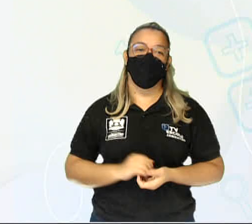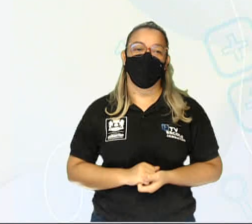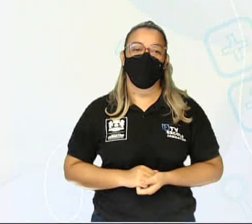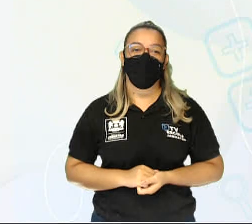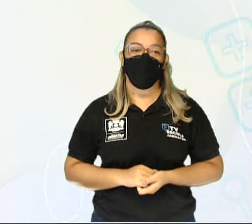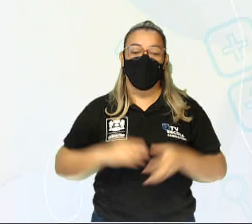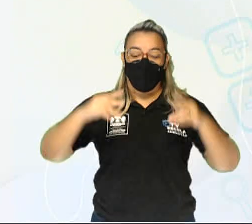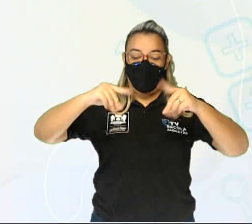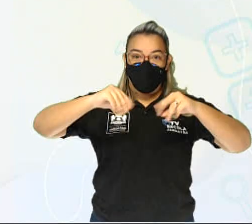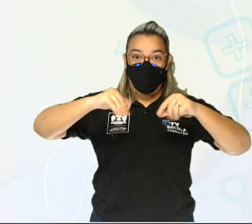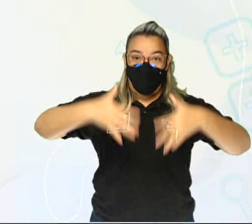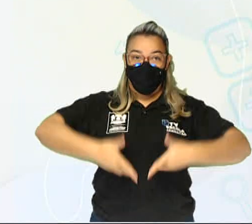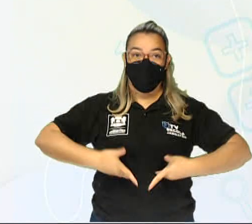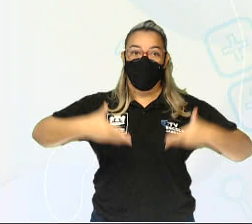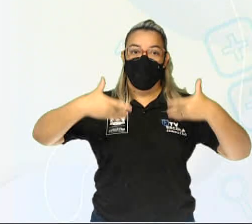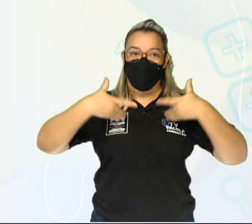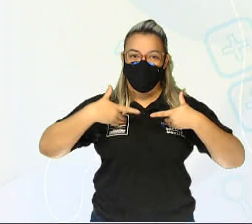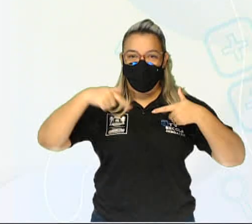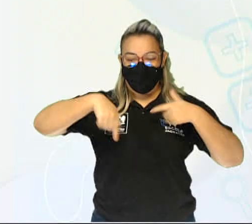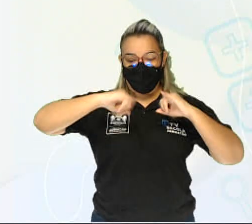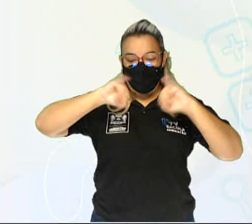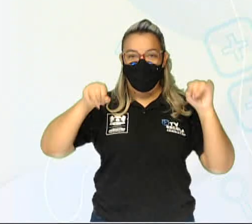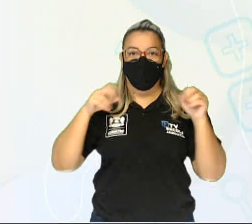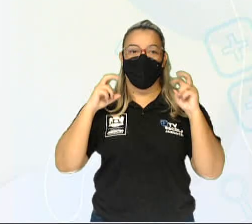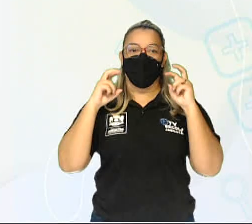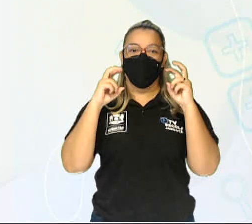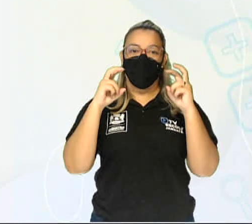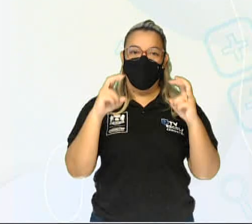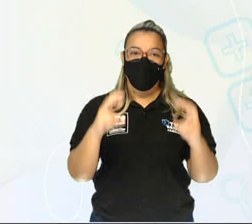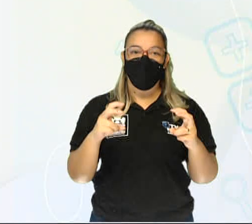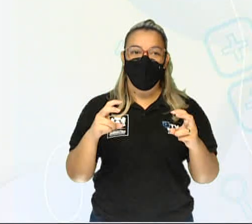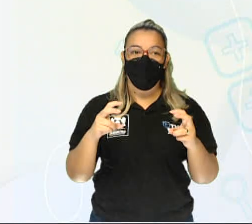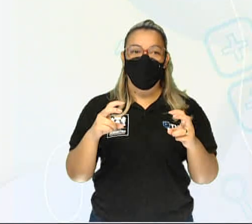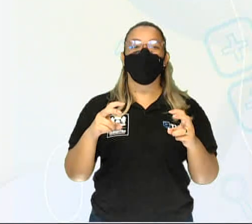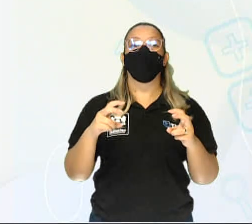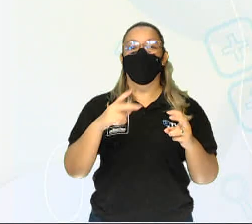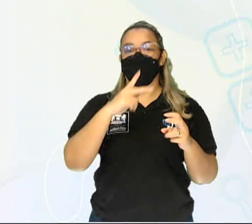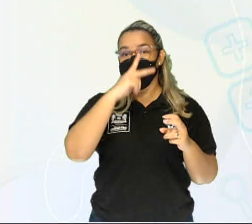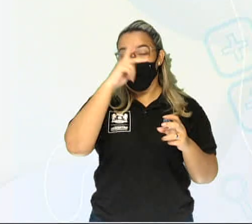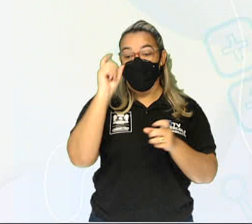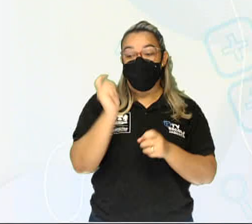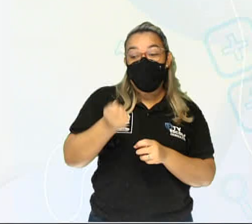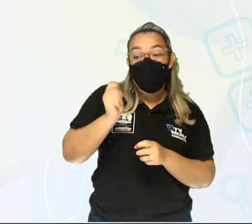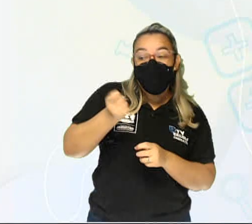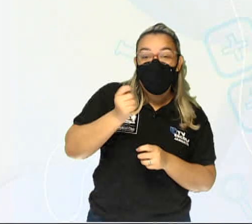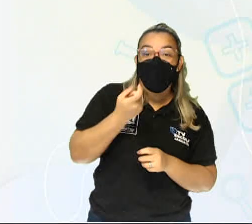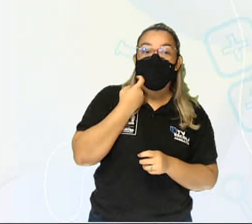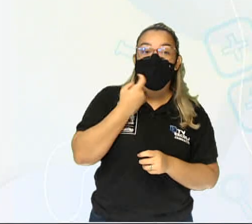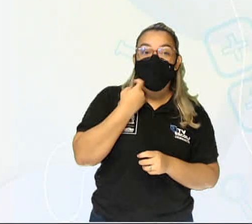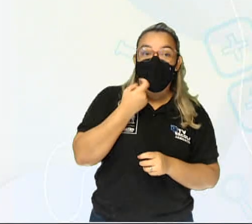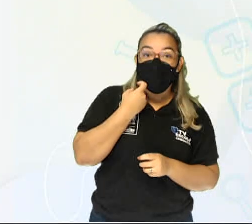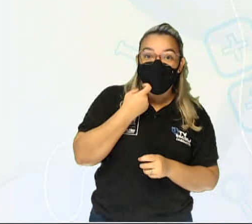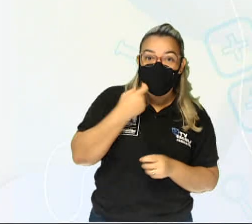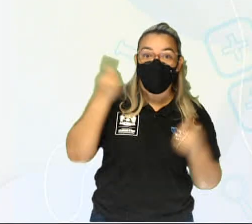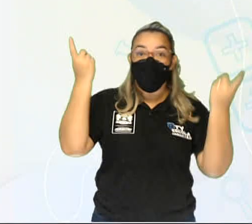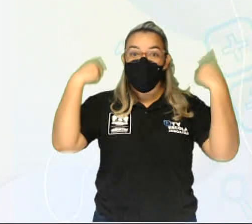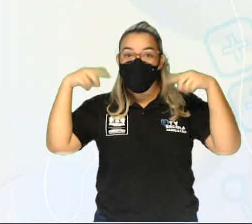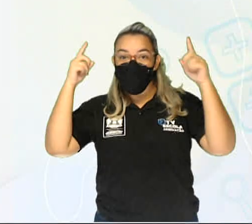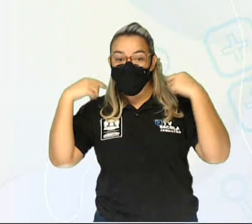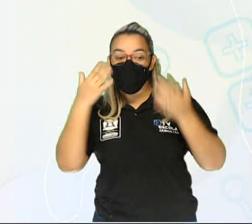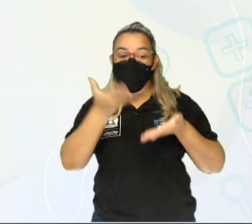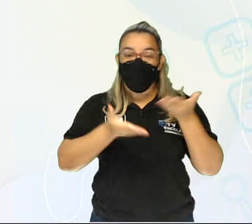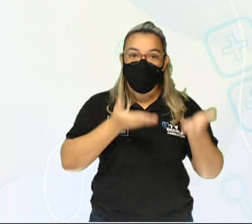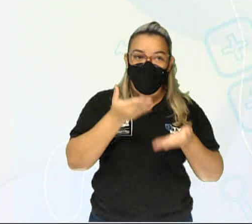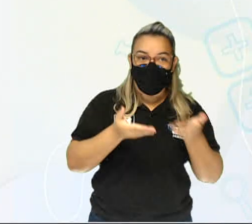As terras de Prazeres em Jaboatão dos Guararapes eram ocupadas apenas por pescadores e tangedores de gado, ao